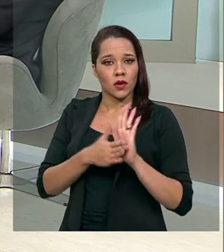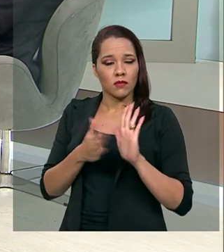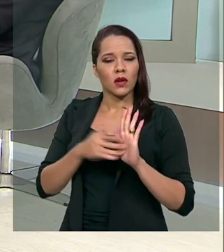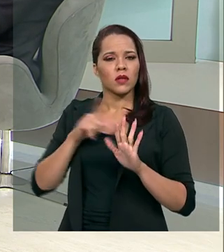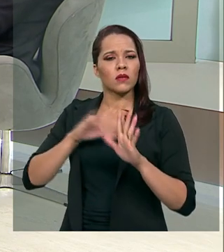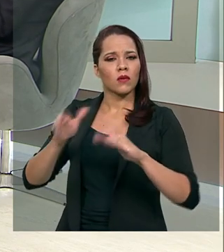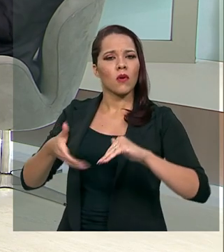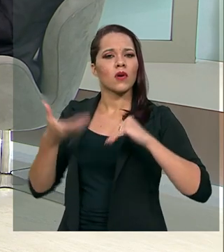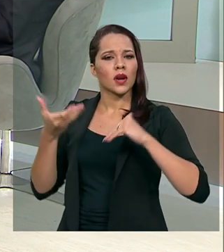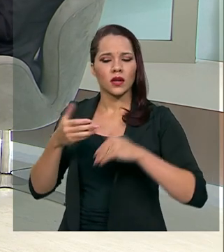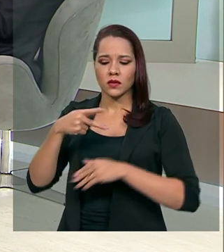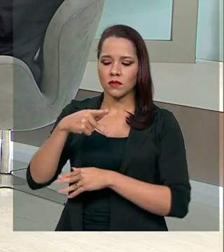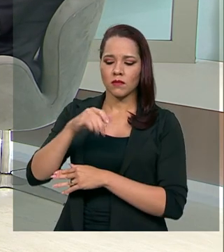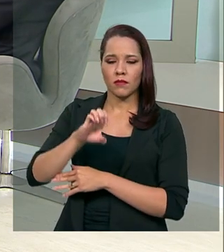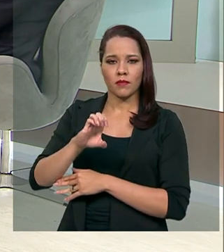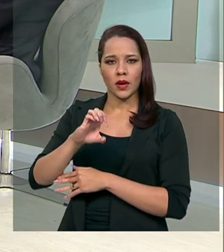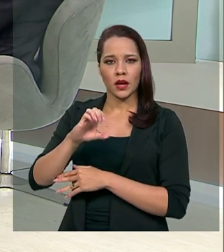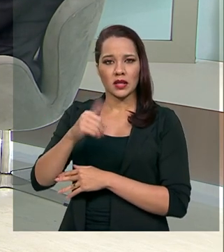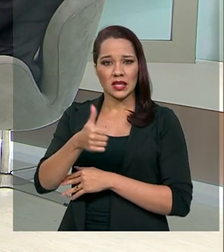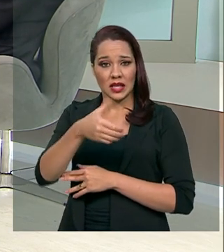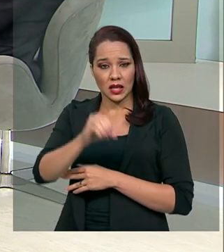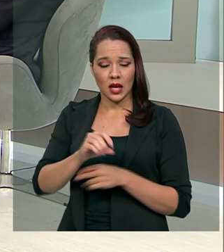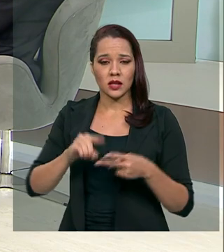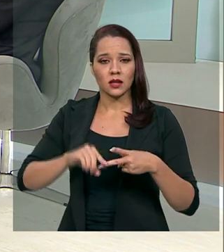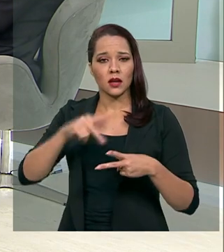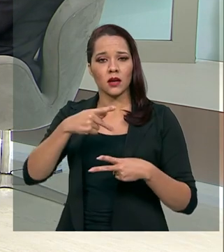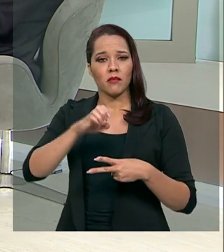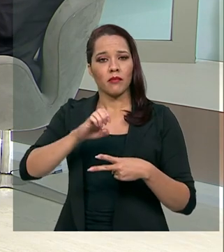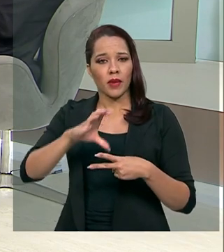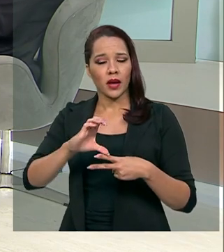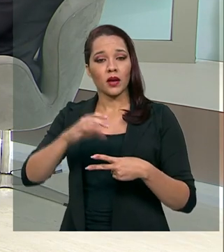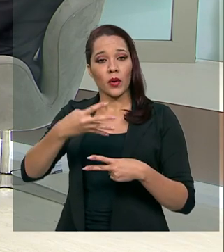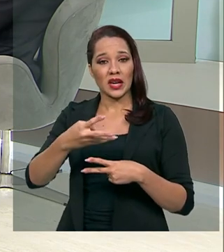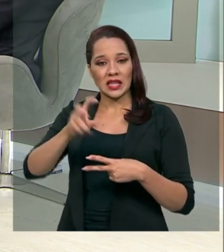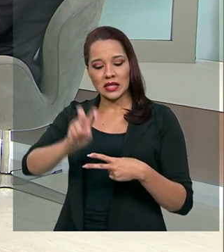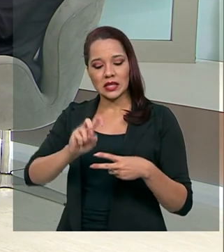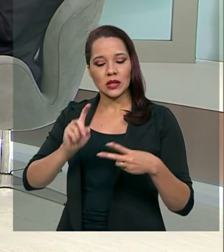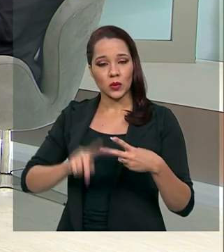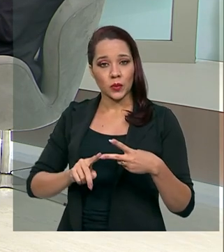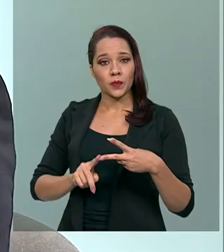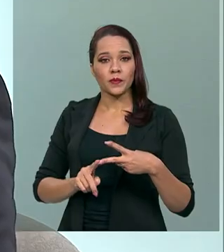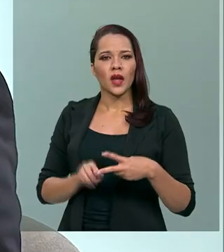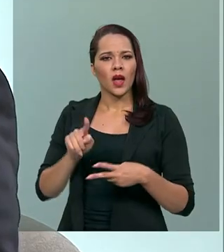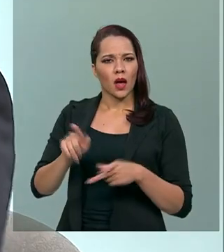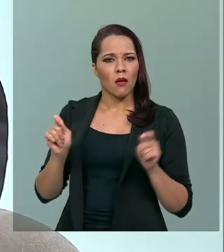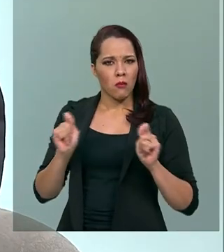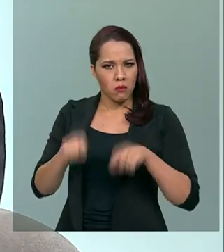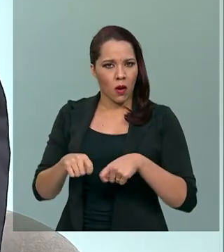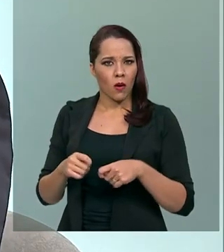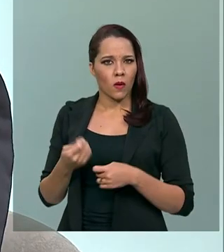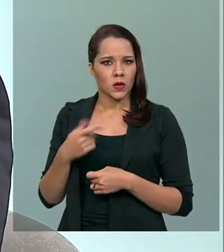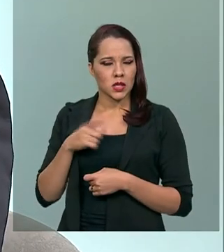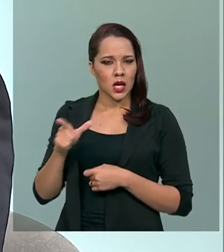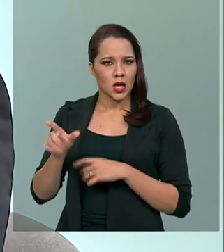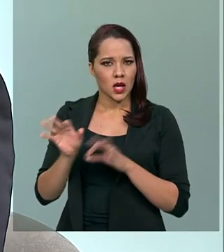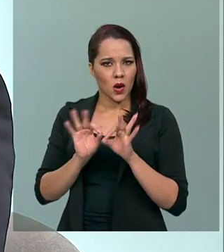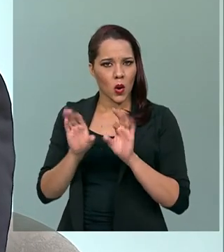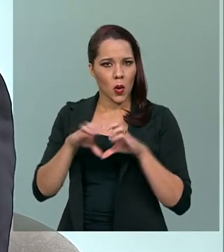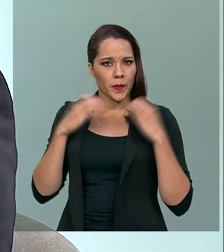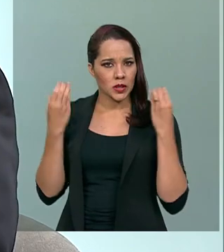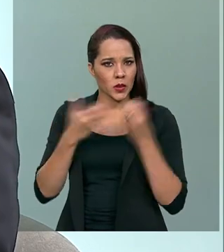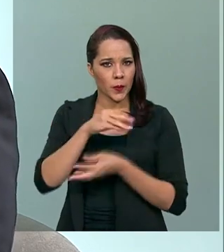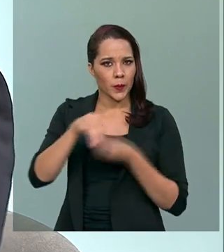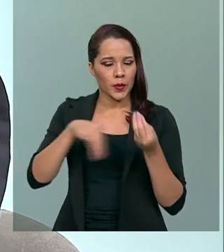Nacional, a PEC 110 e a PEC 45, elas podem, de alguma forma, ali na Comissão Missa do Congresso